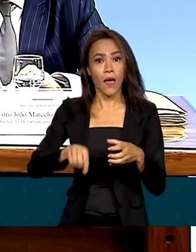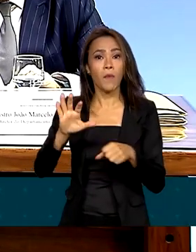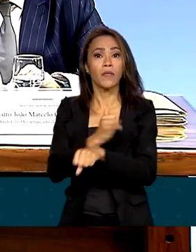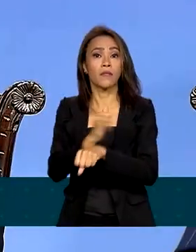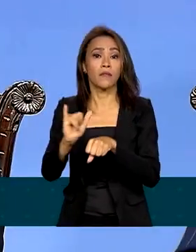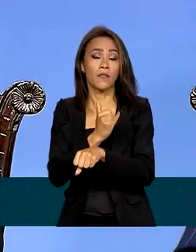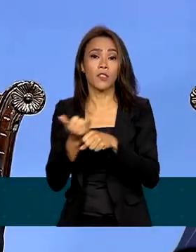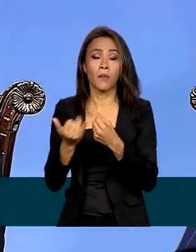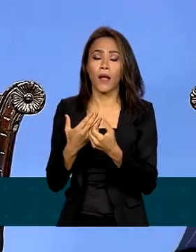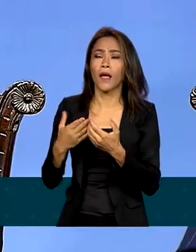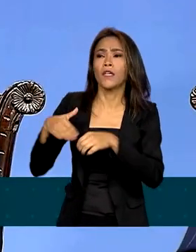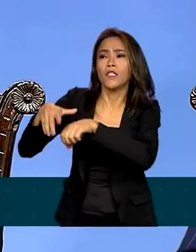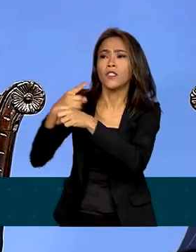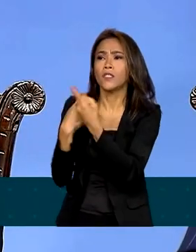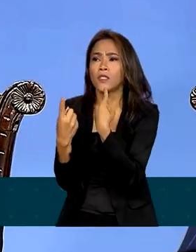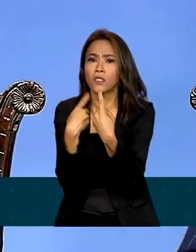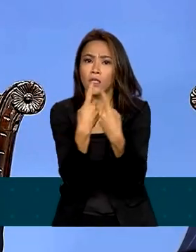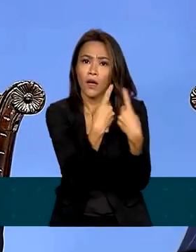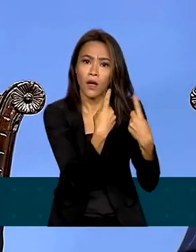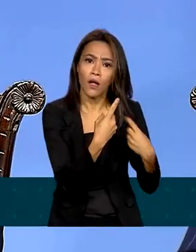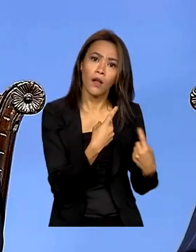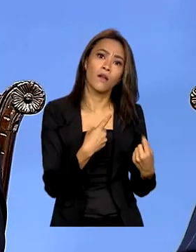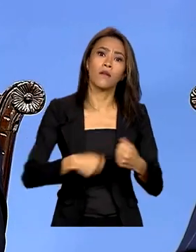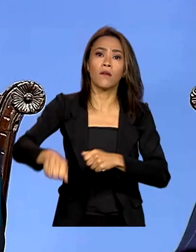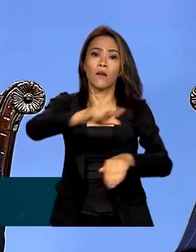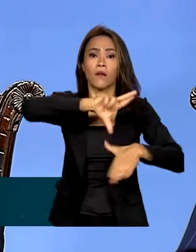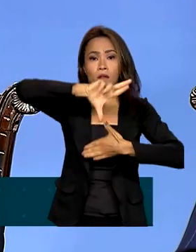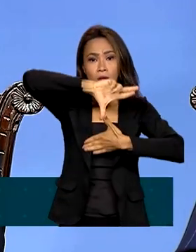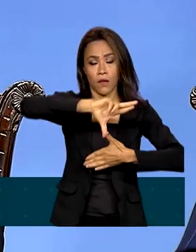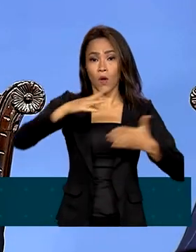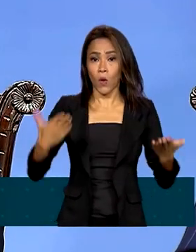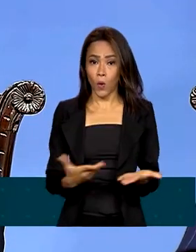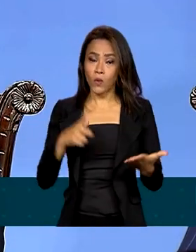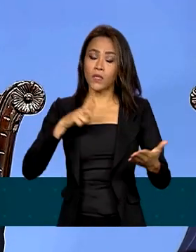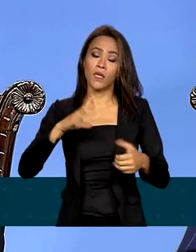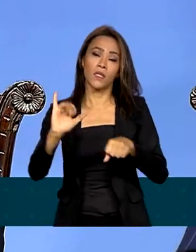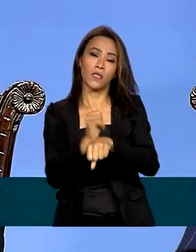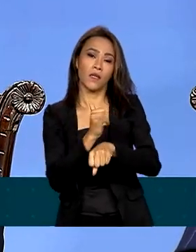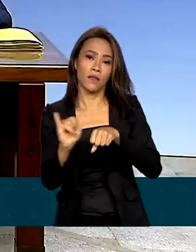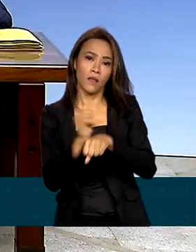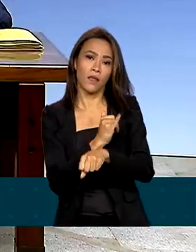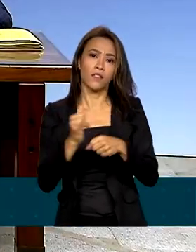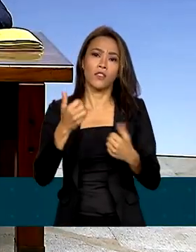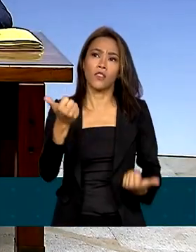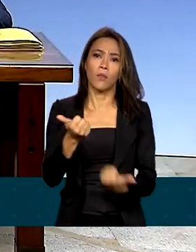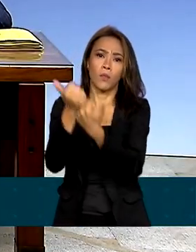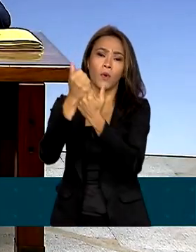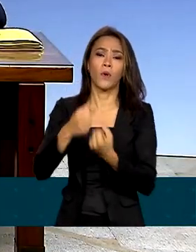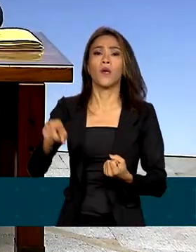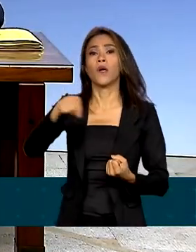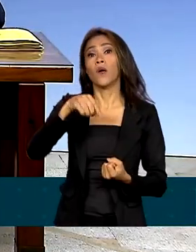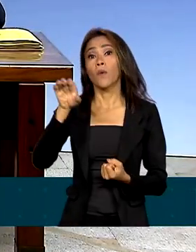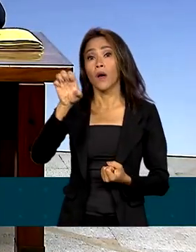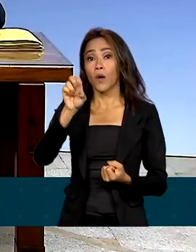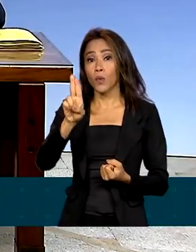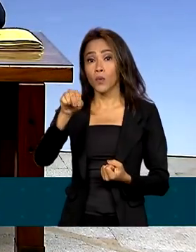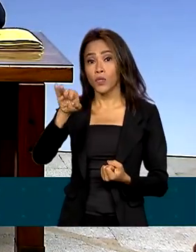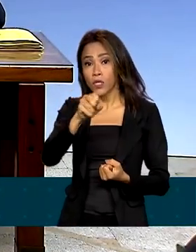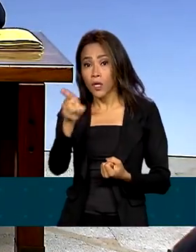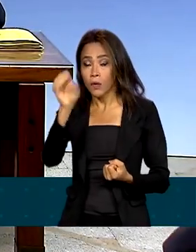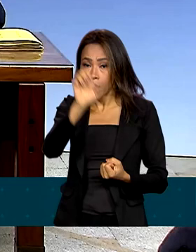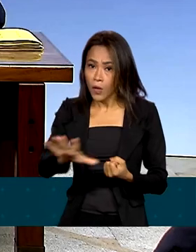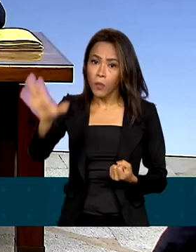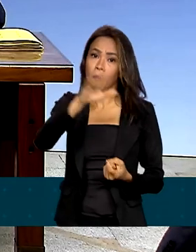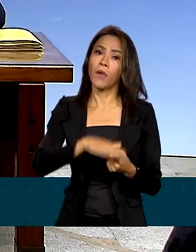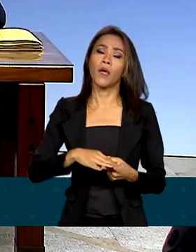com o mundo. Hoje, o grupo mantém mecanismos de cooperação com a União Europeia, China, Rússia e Índia, além